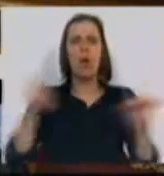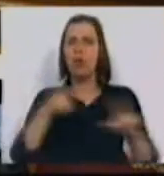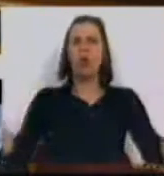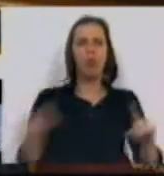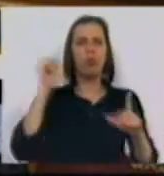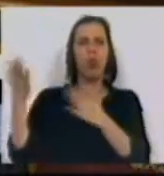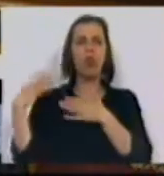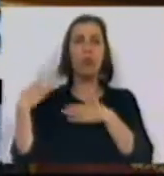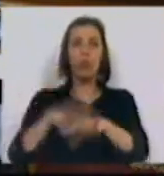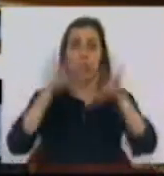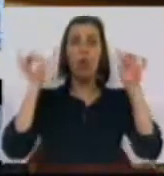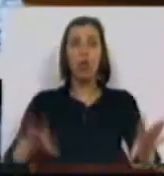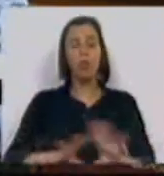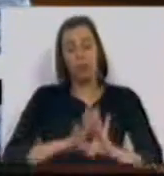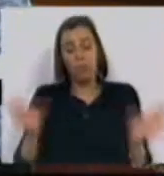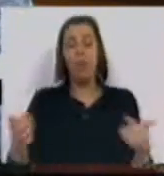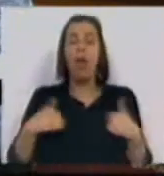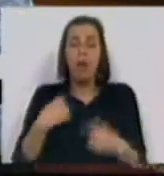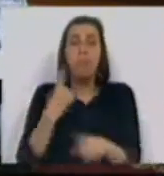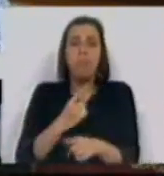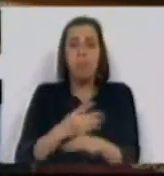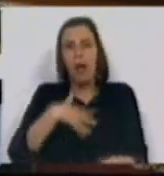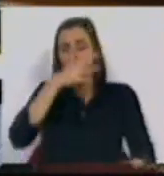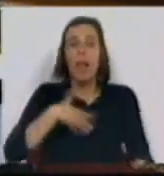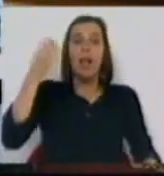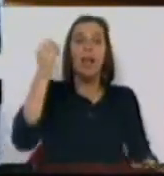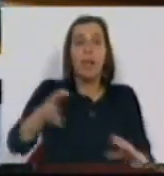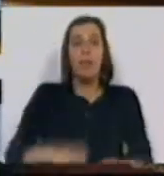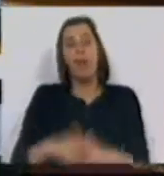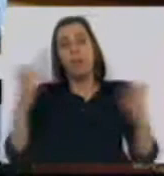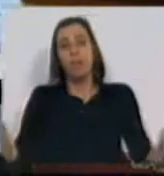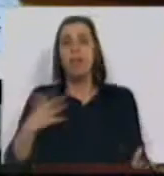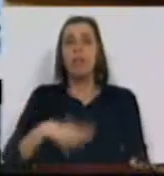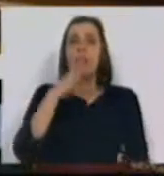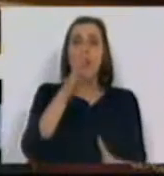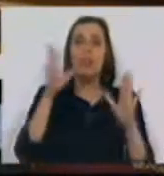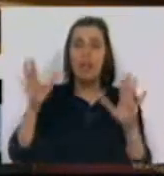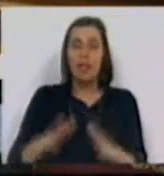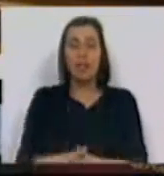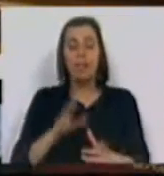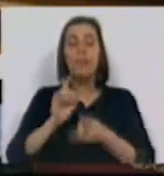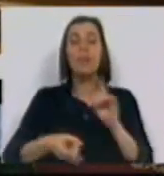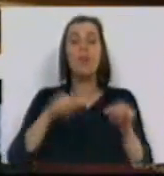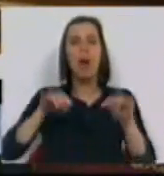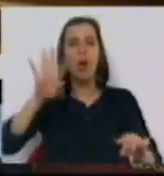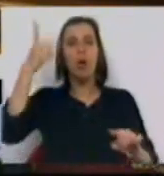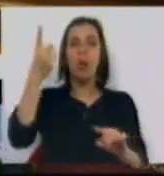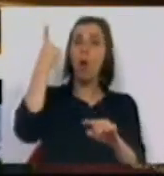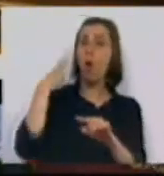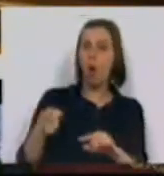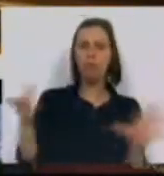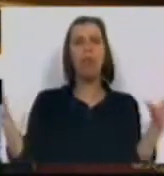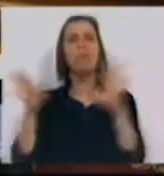não são os responsáveis hospitalares. E isso nós também lamentamos. E depois queríamos lhe dizer que aquilo que aqui aconteceu ontem